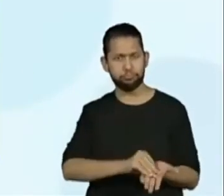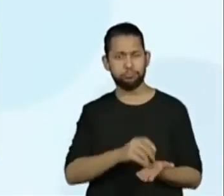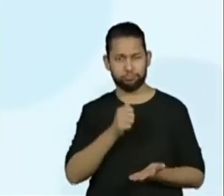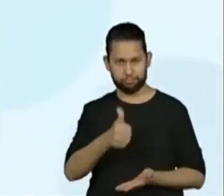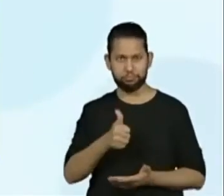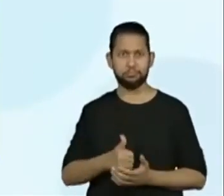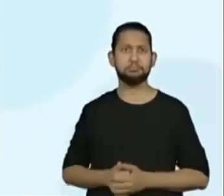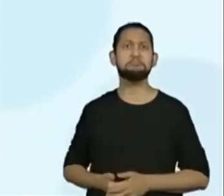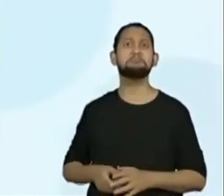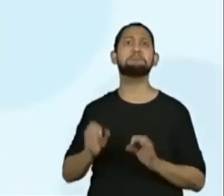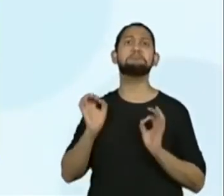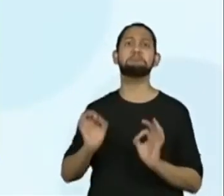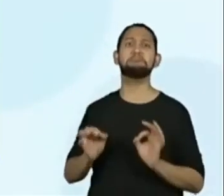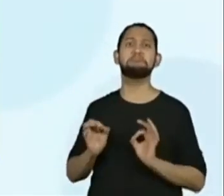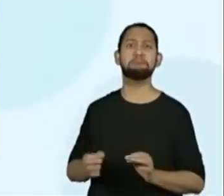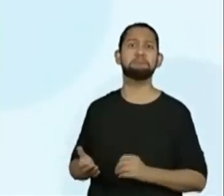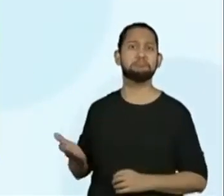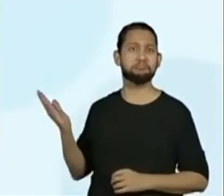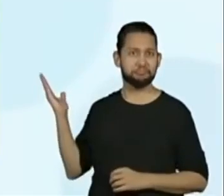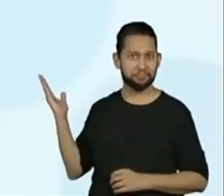Que legal, hein? Olha só.